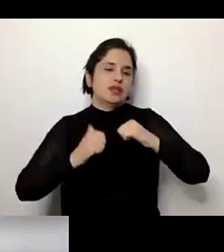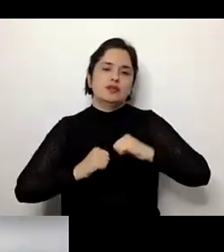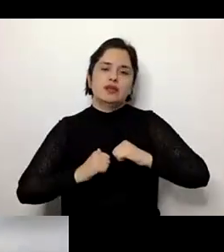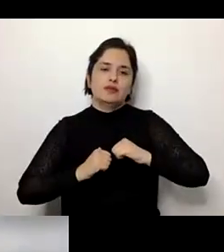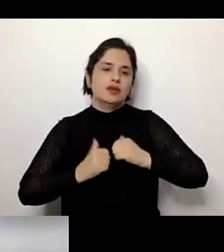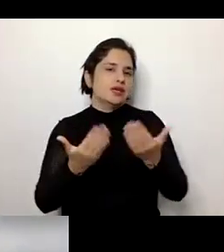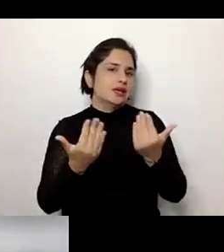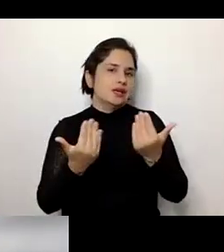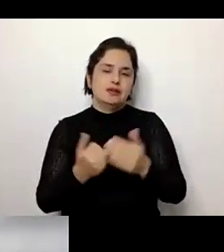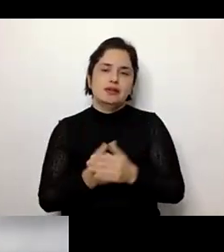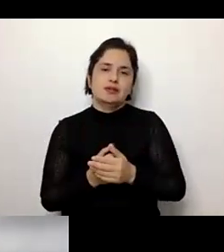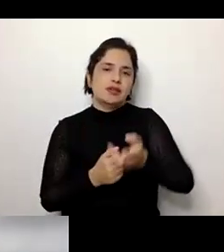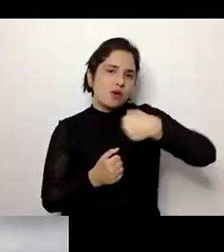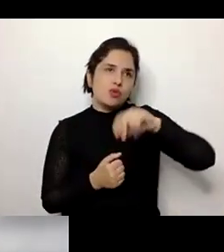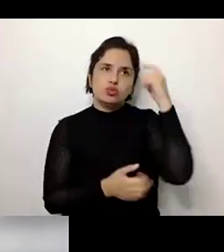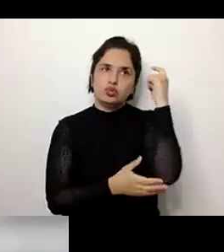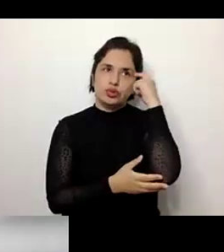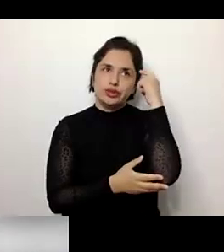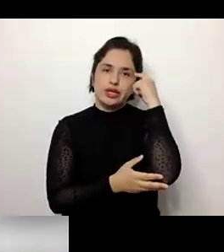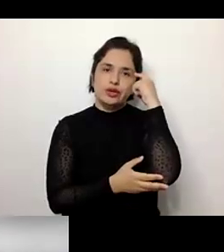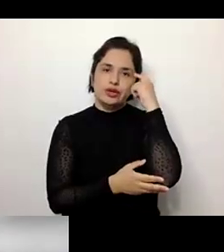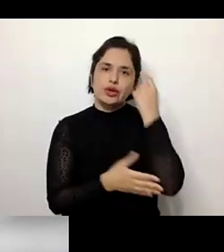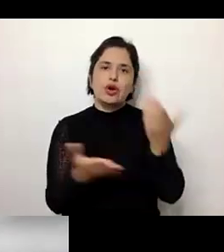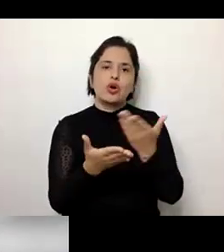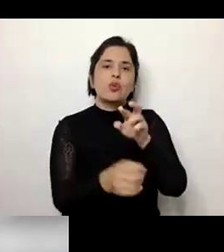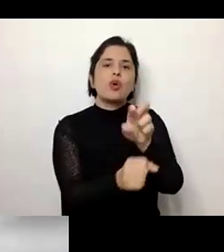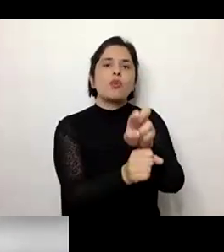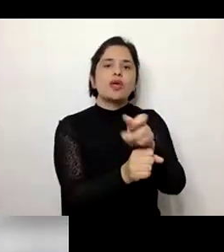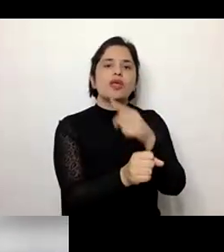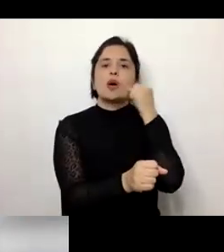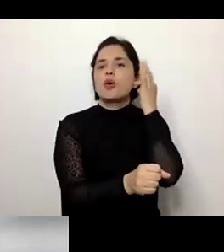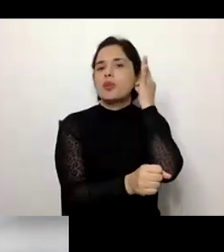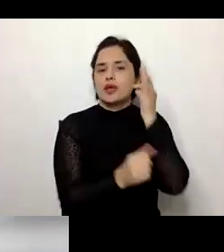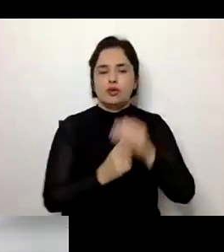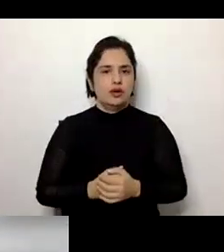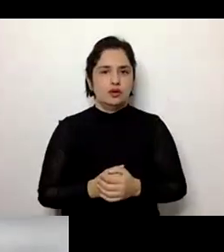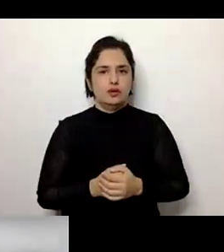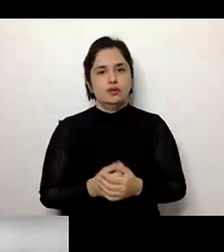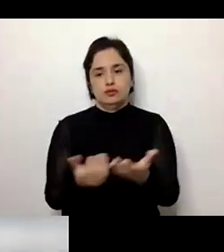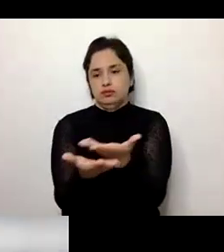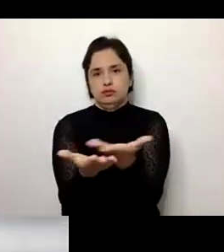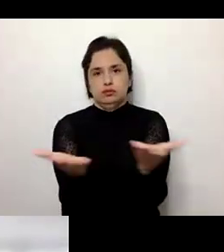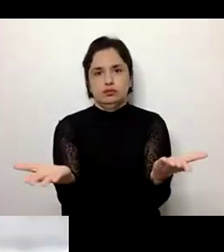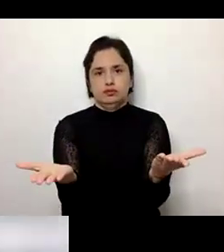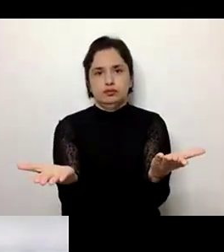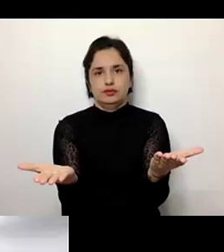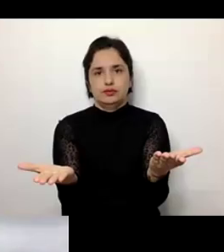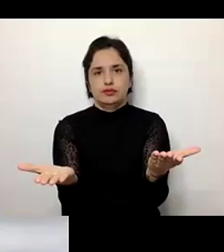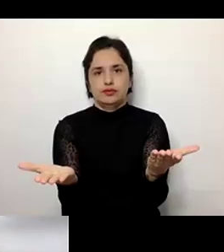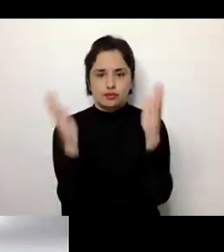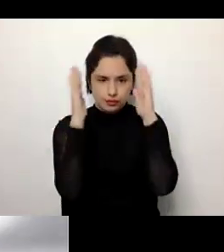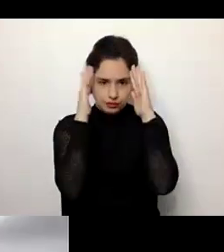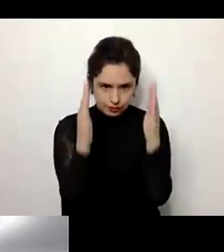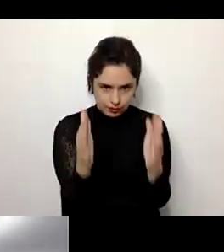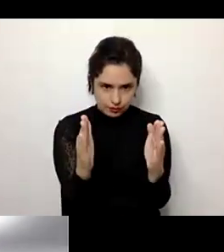precisamos necessariamente nós pensávamos como pedagogos, pedagogas, e que estão postos aí, e que apuntam justamente a poder